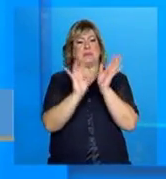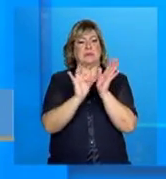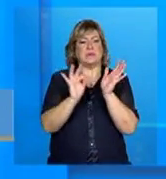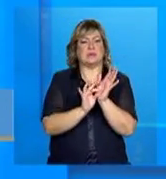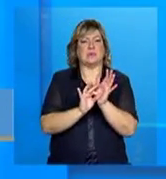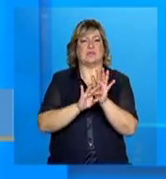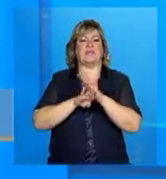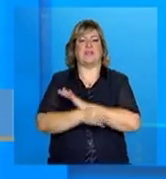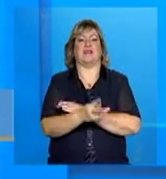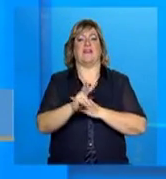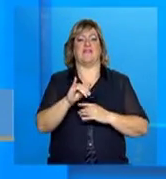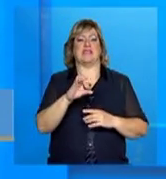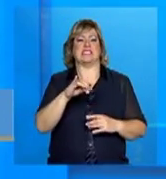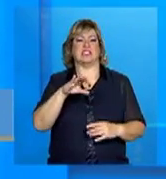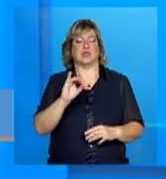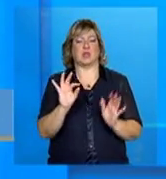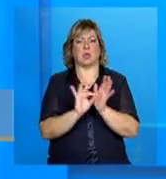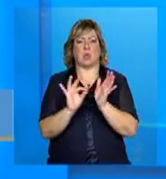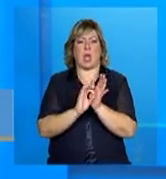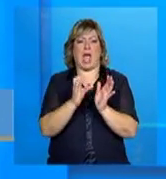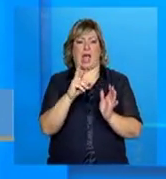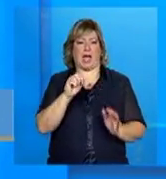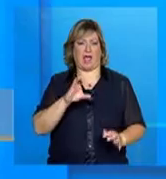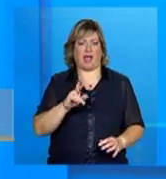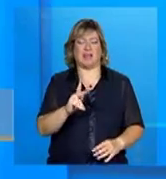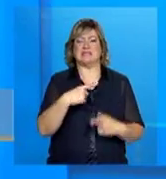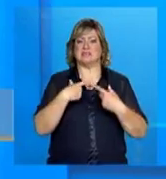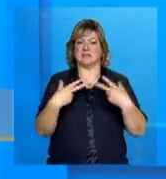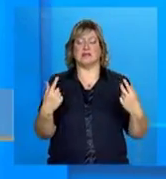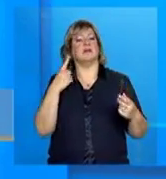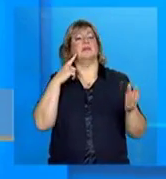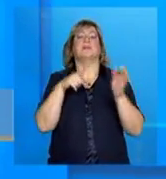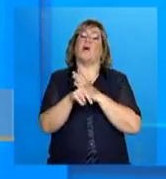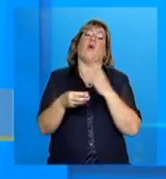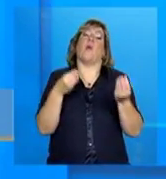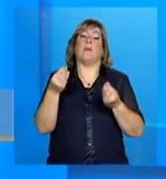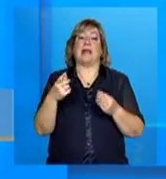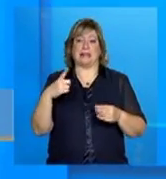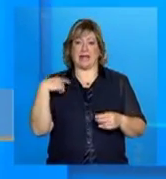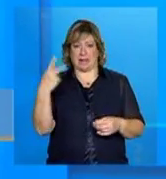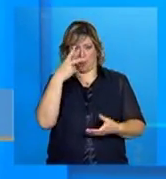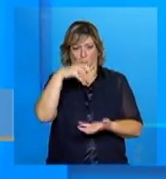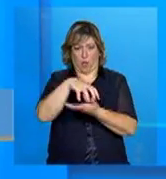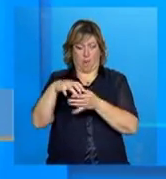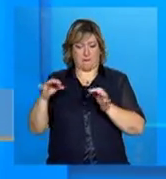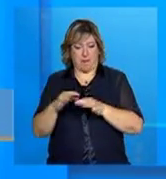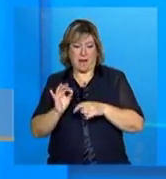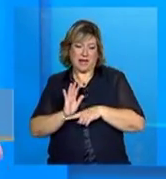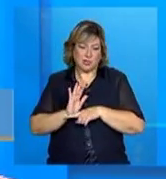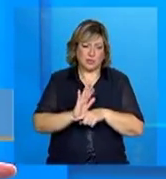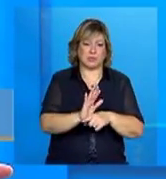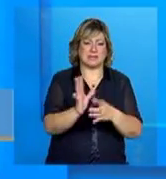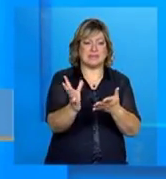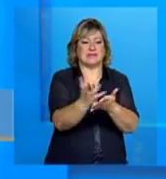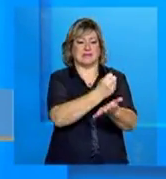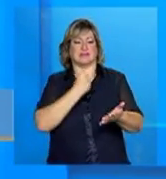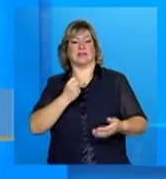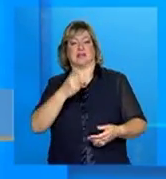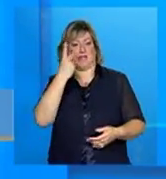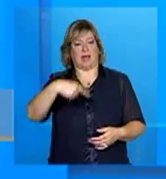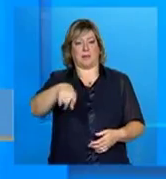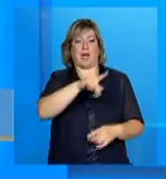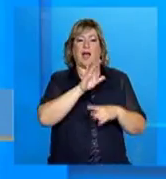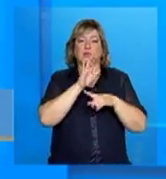tem um local específico. Poxa vida, existe todo um preparo da equipe para estar trazendo esse pessoal, para cadastrando esse pessoal,